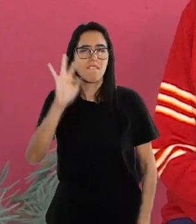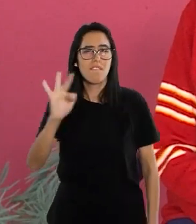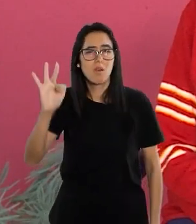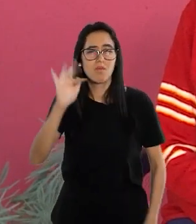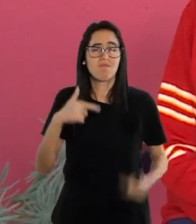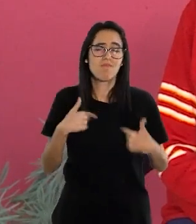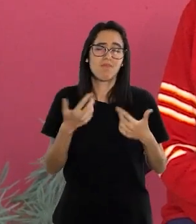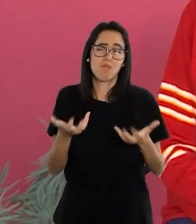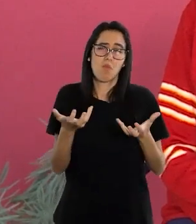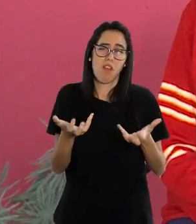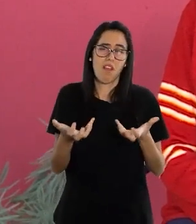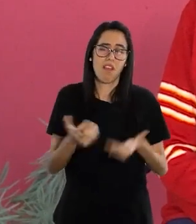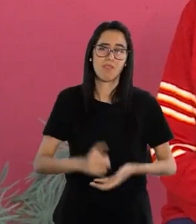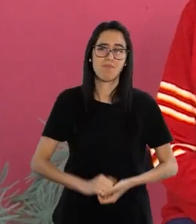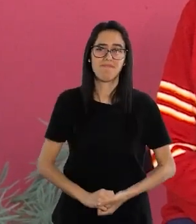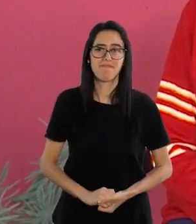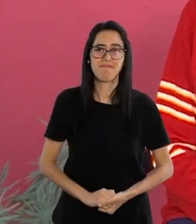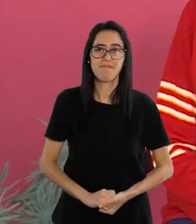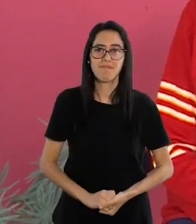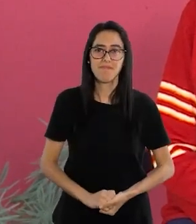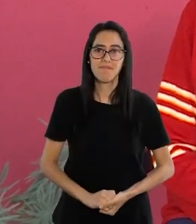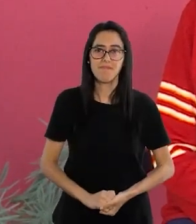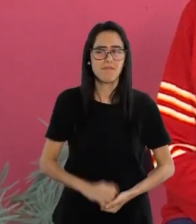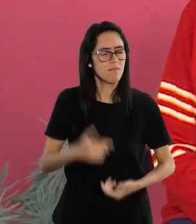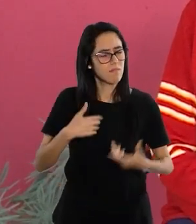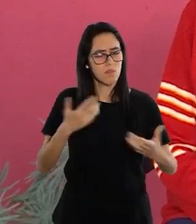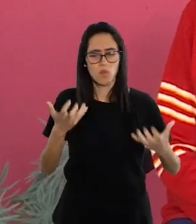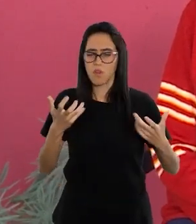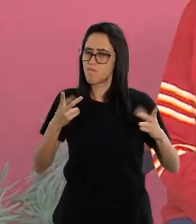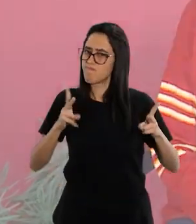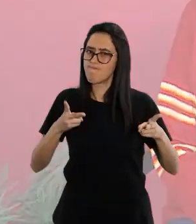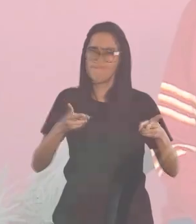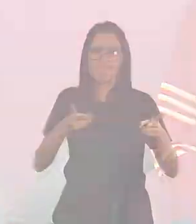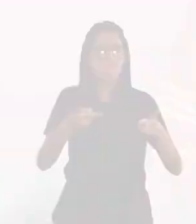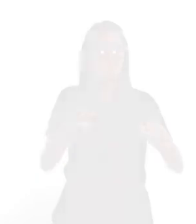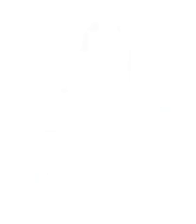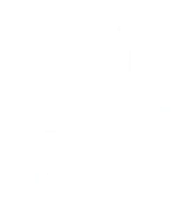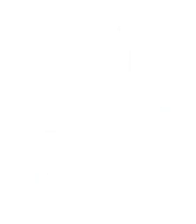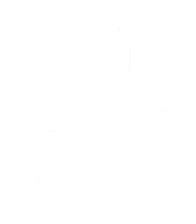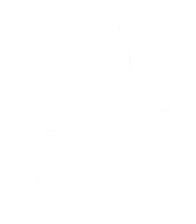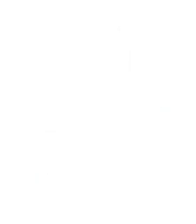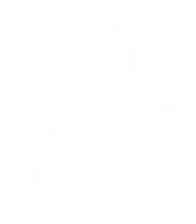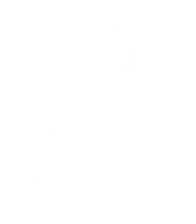ter condições de pagar a minha faculdade e seguir em frente.